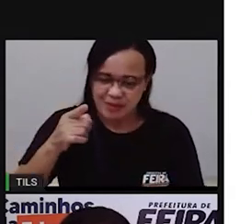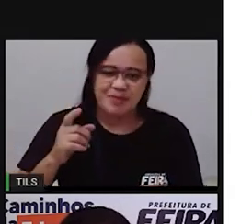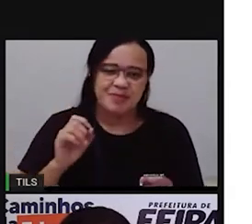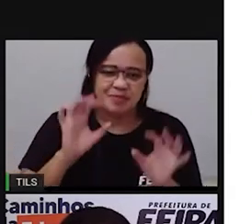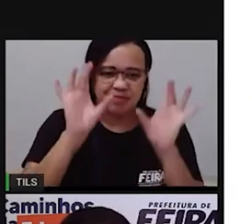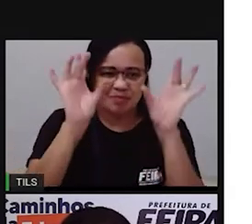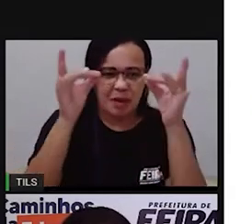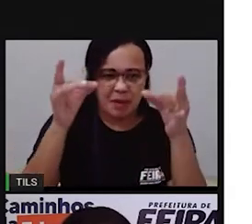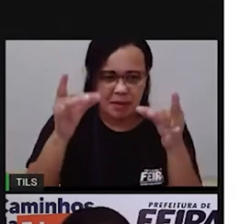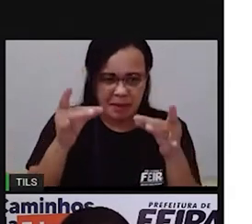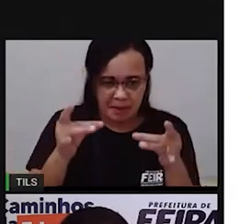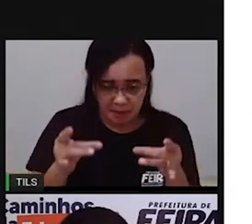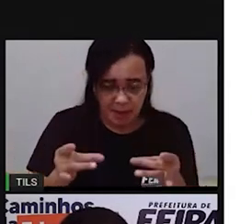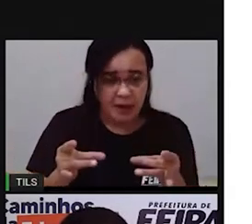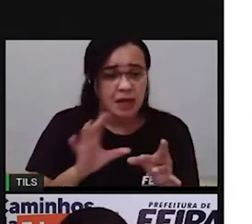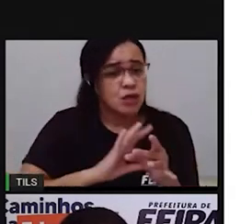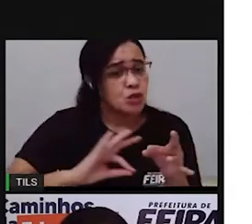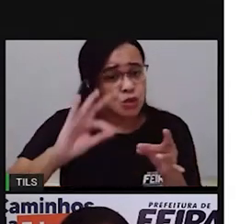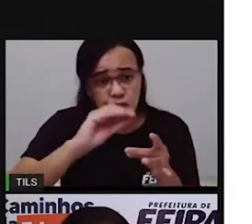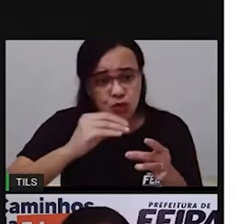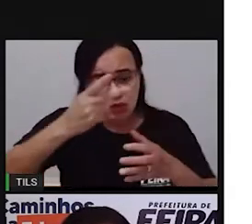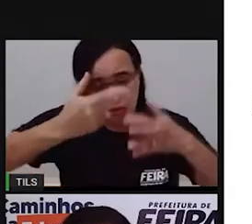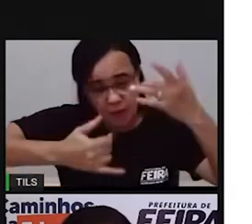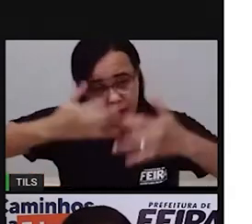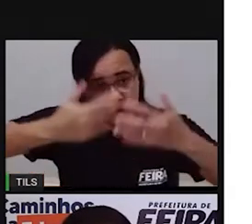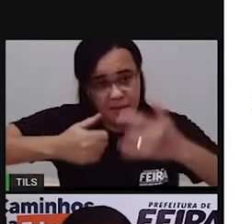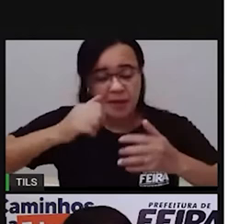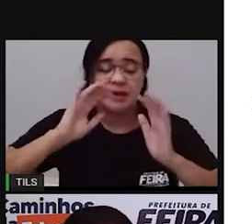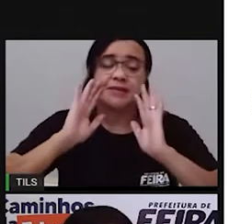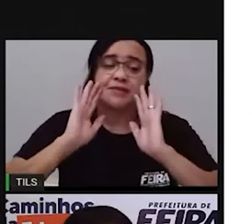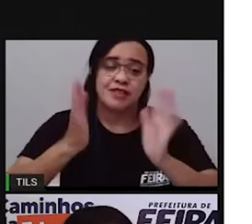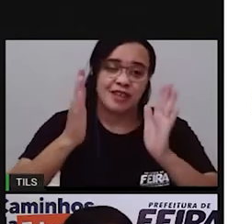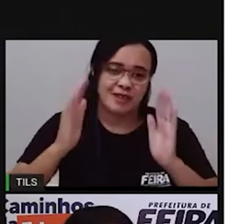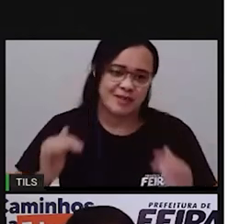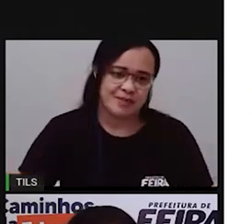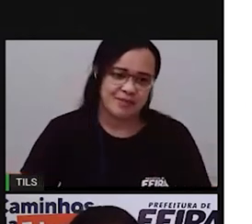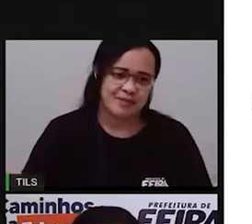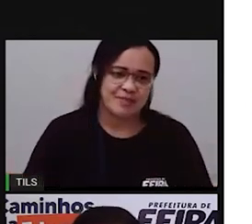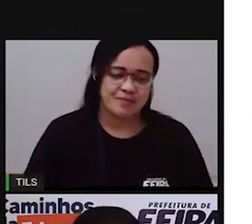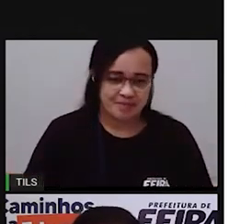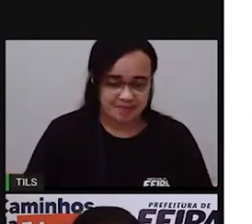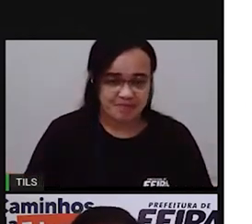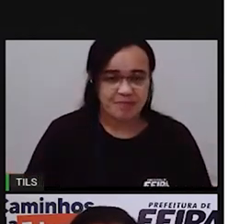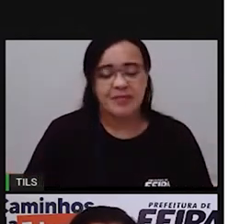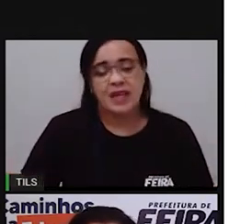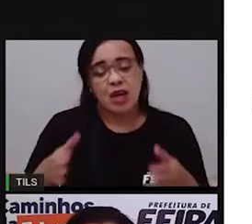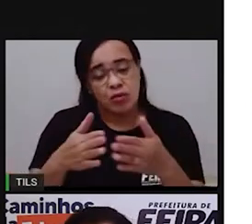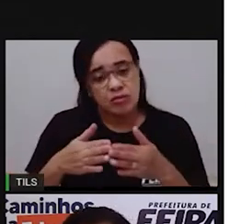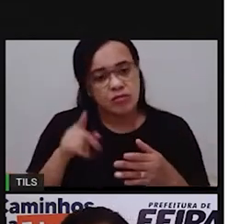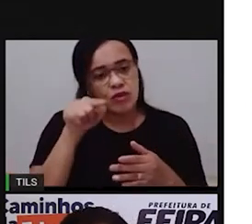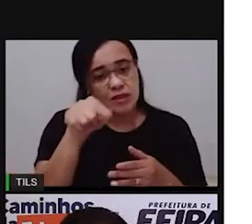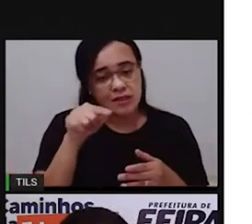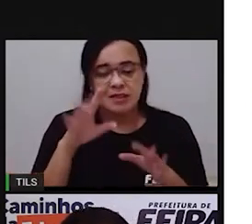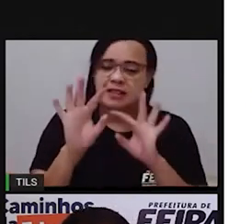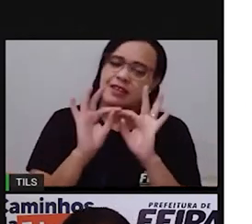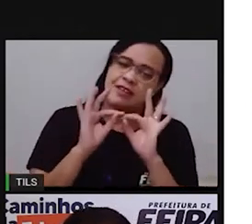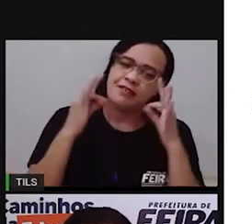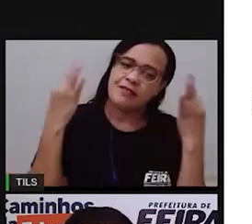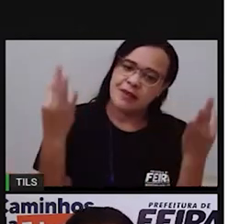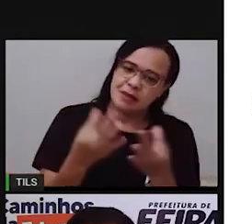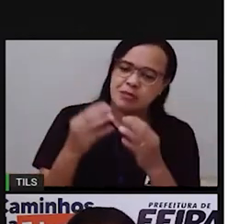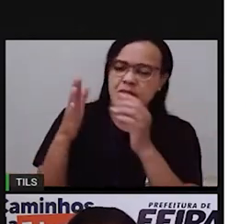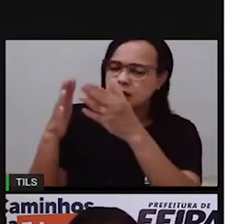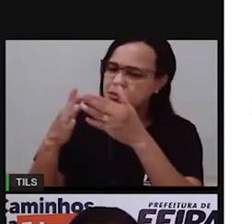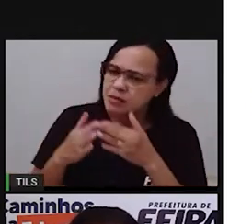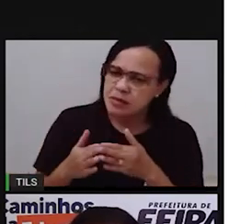agora crianças eu vou pedir pra você falar com o seu responsável pra te dar uma conta de água